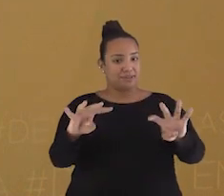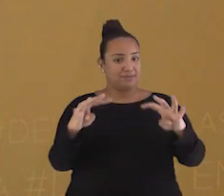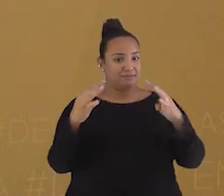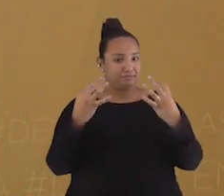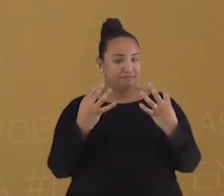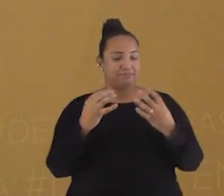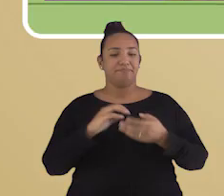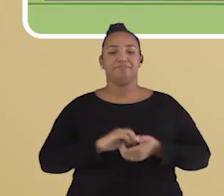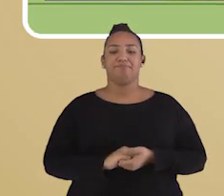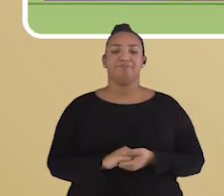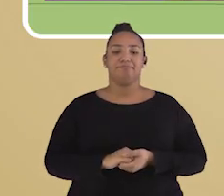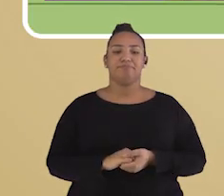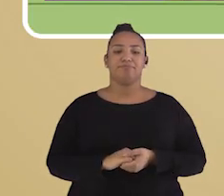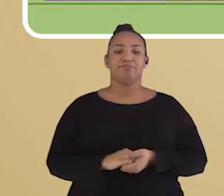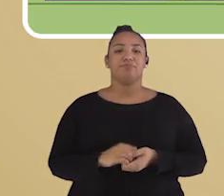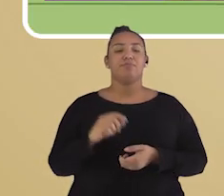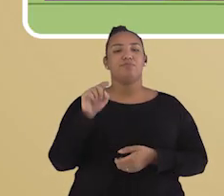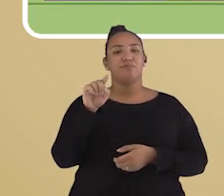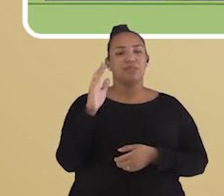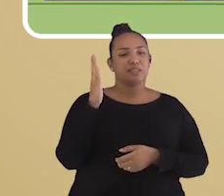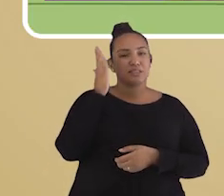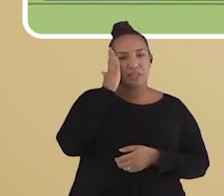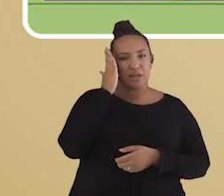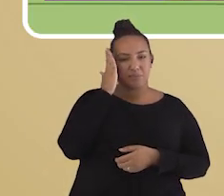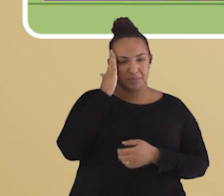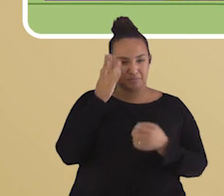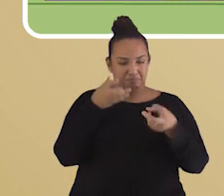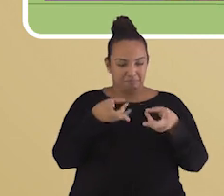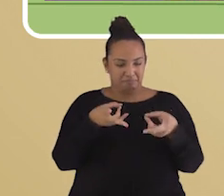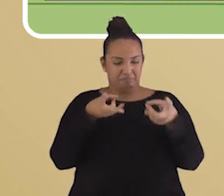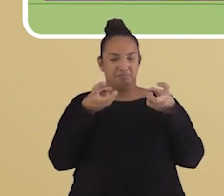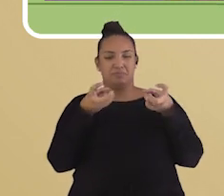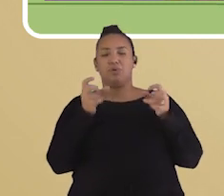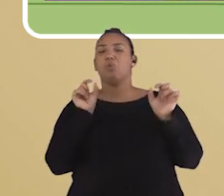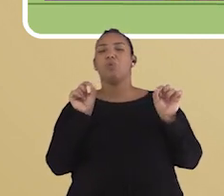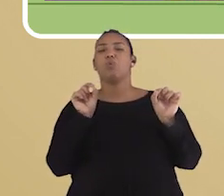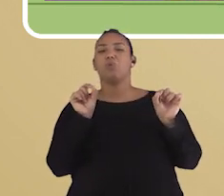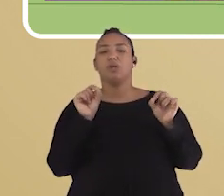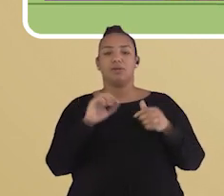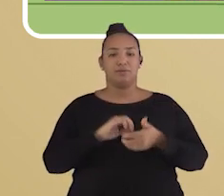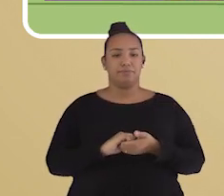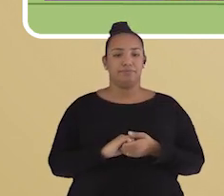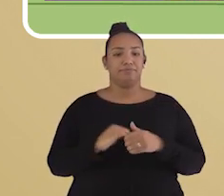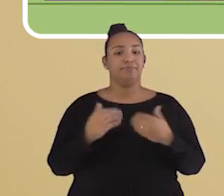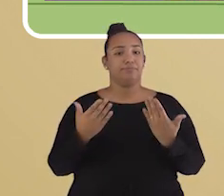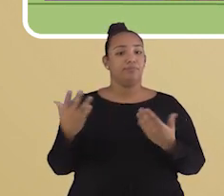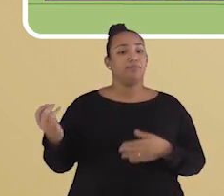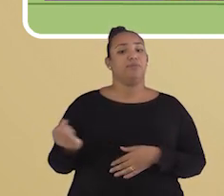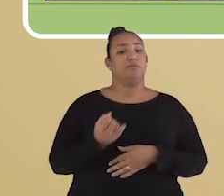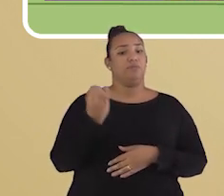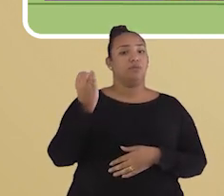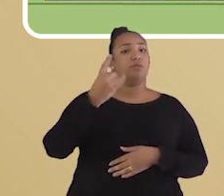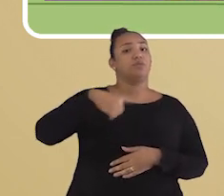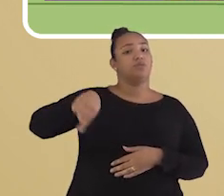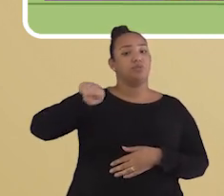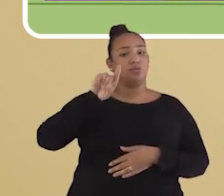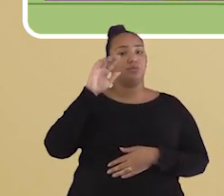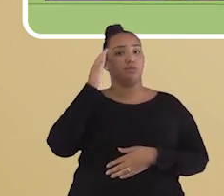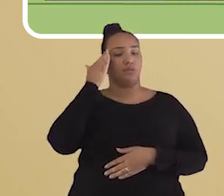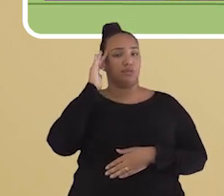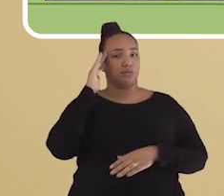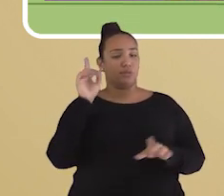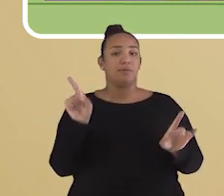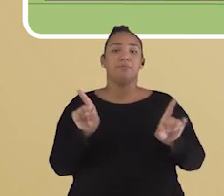acompanha por aqui. Você sabe o que significa percepção? É importante entendermos esse significado